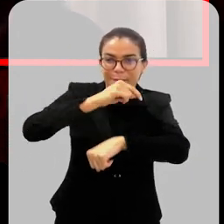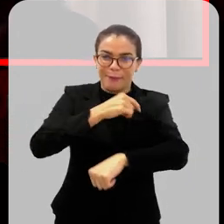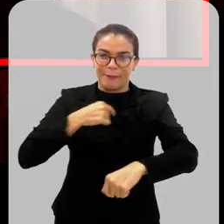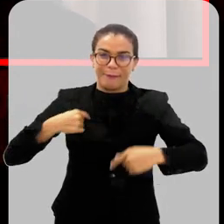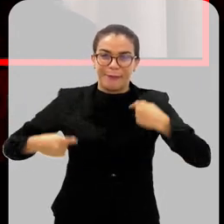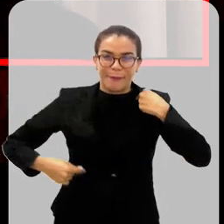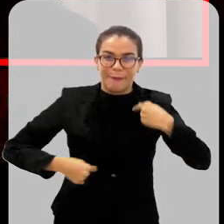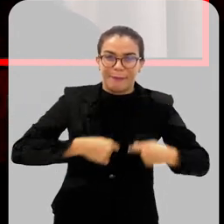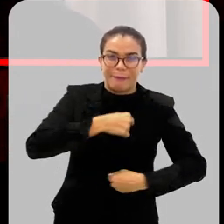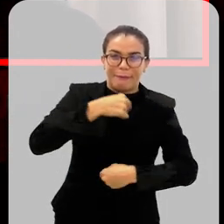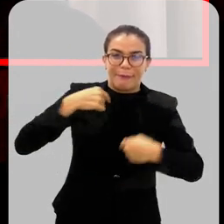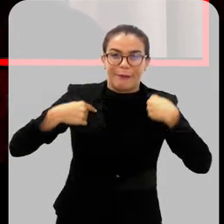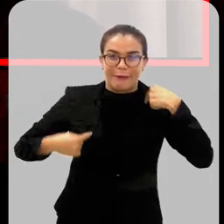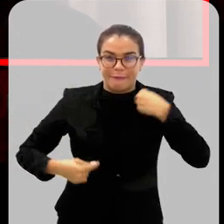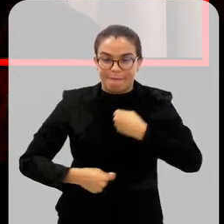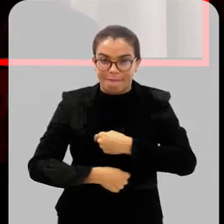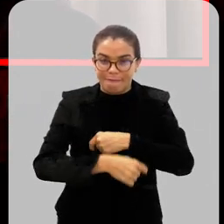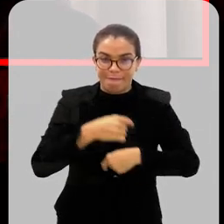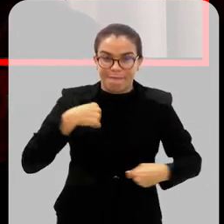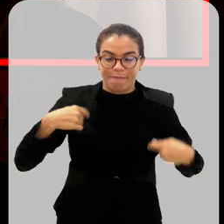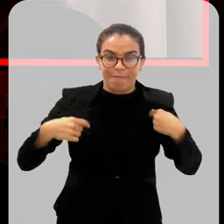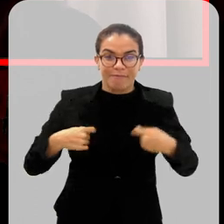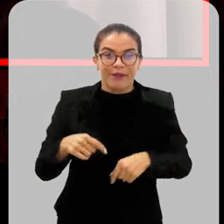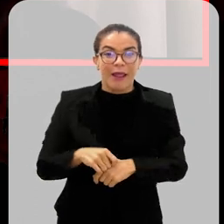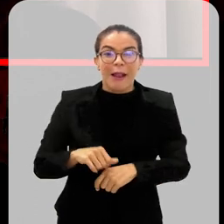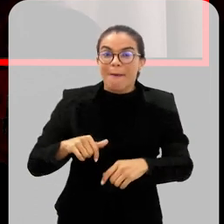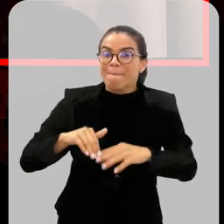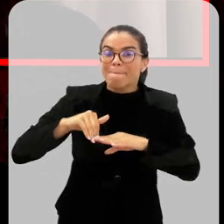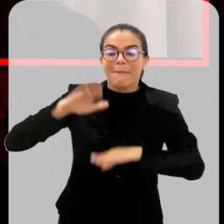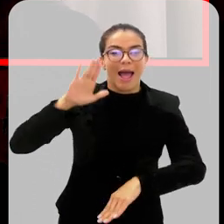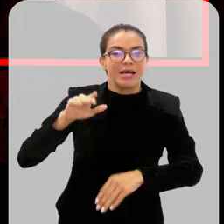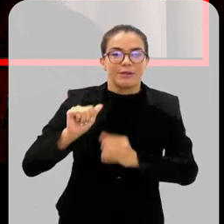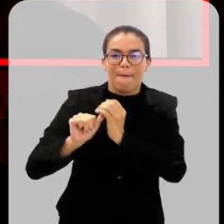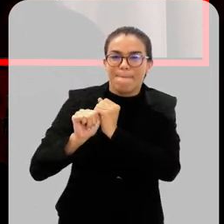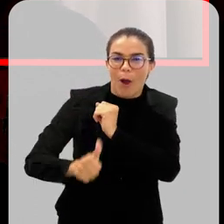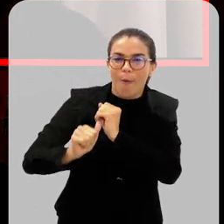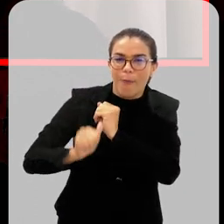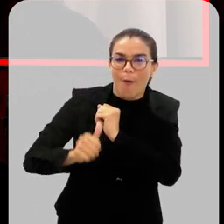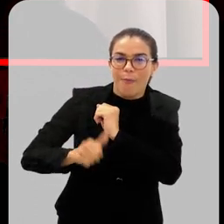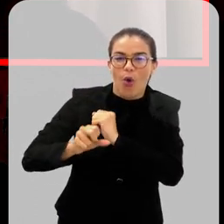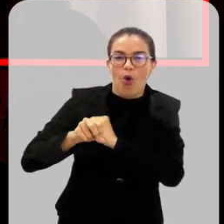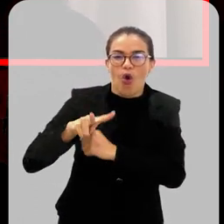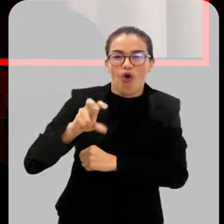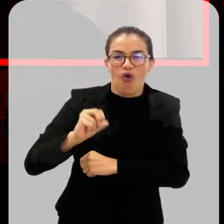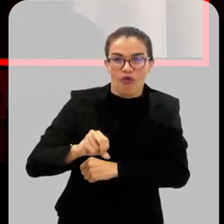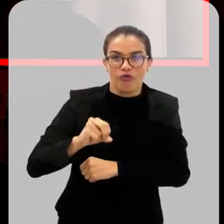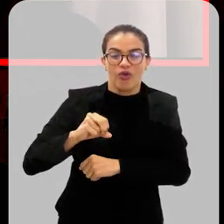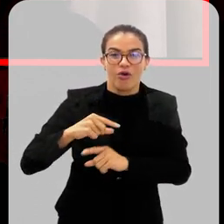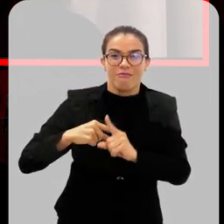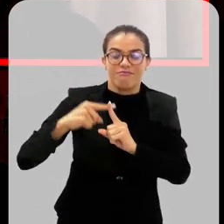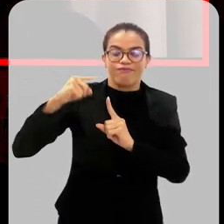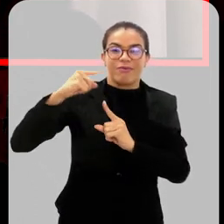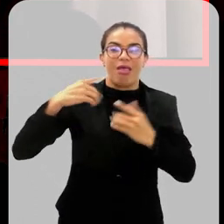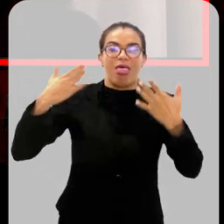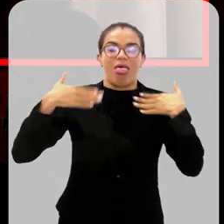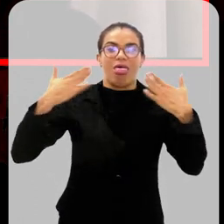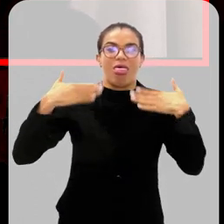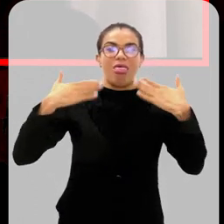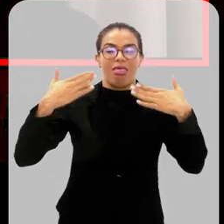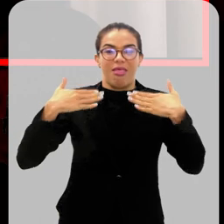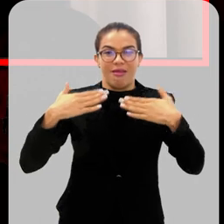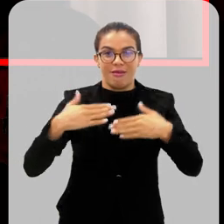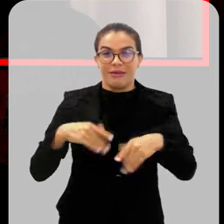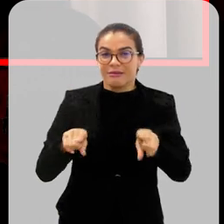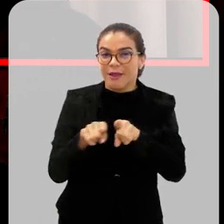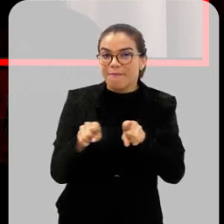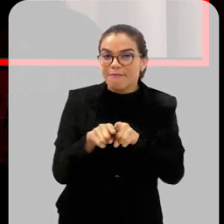temperaturas mais altas. Ele coloca mais ovos, a fêmea coloca mais ovos em altas temperaturas. E não